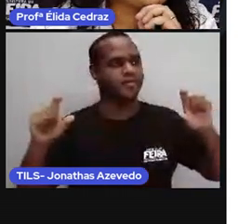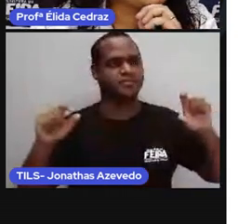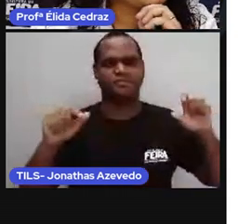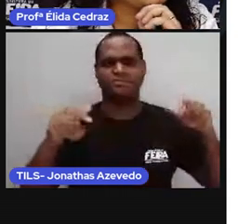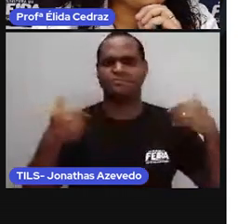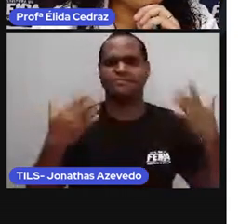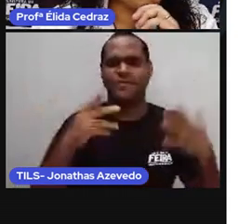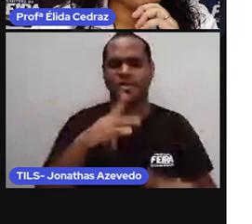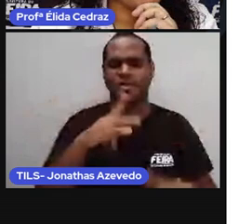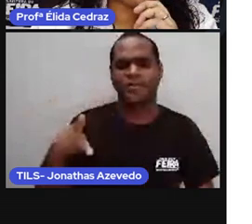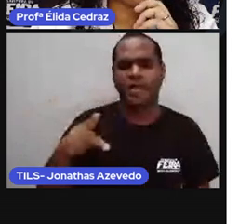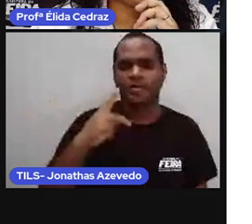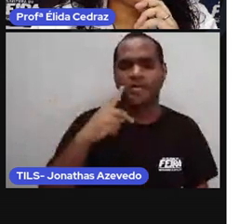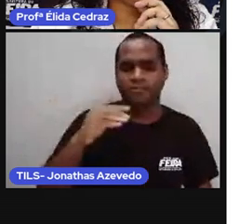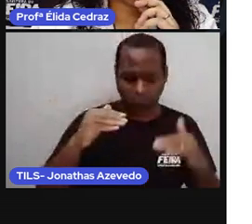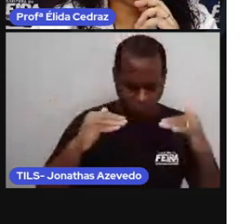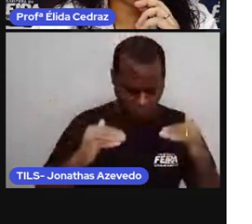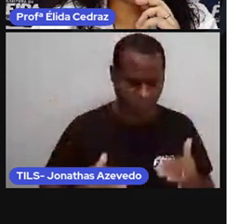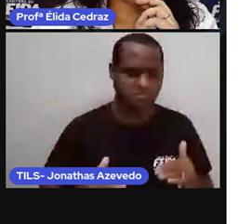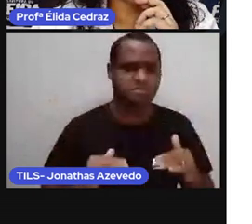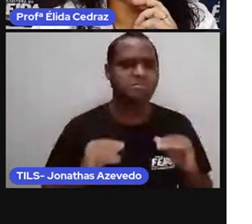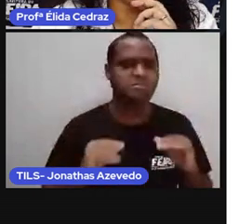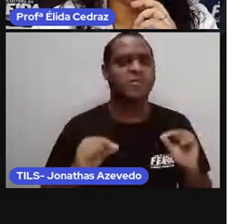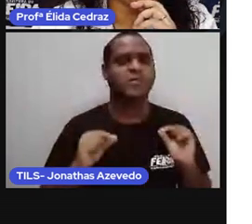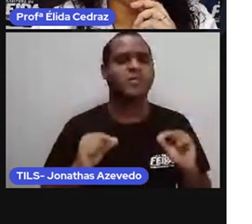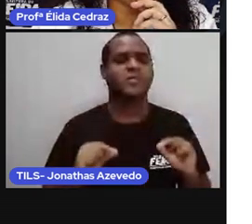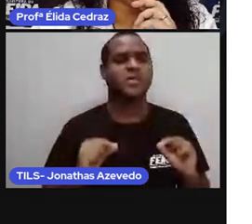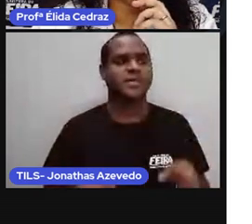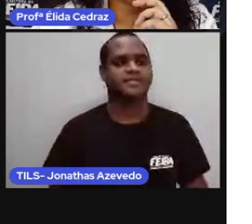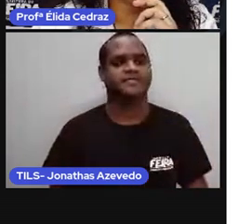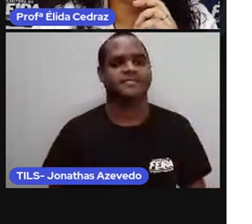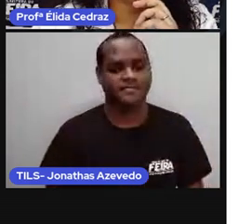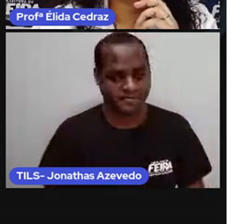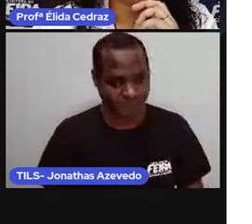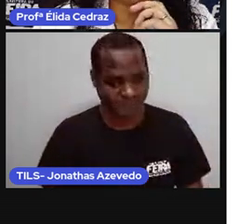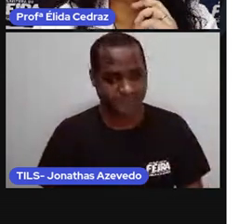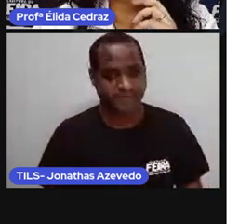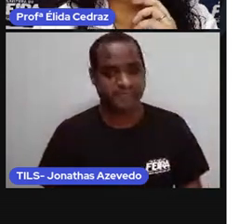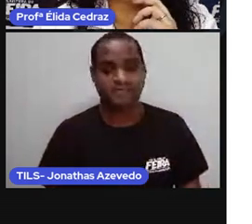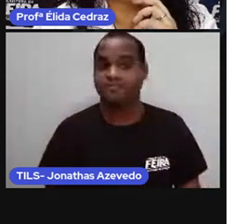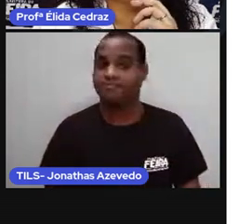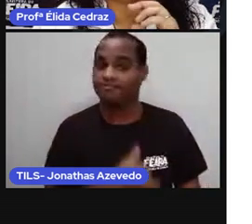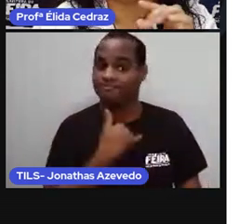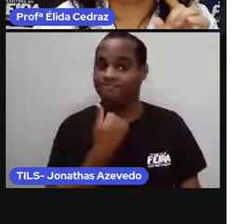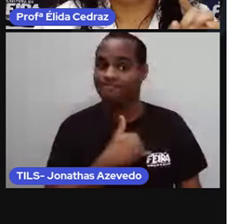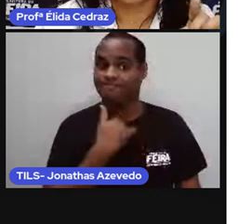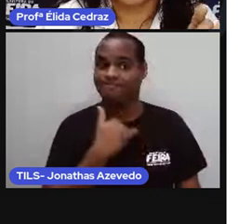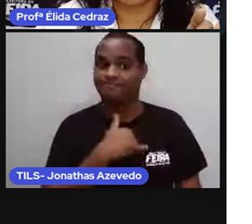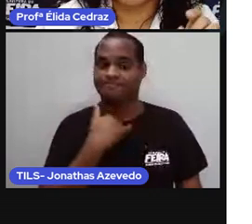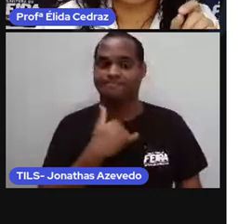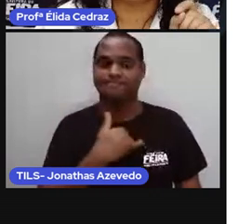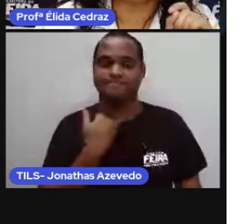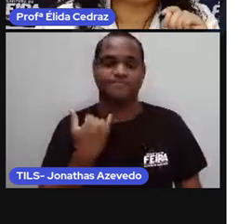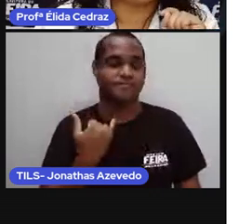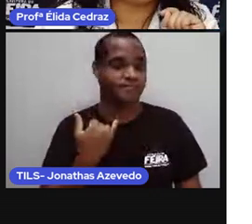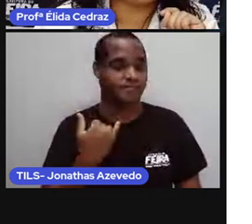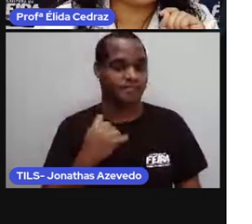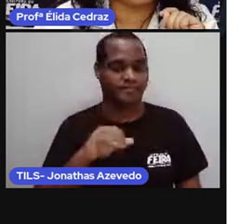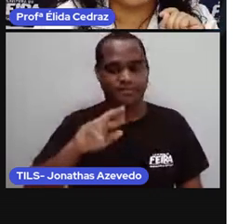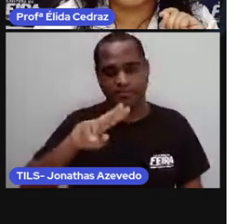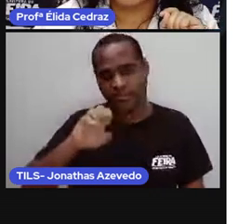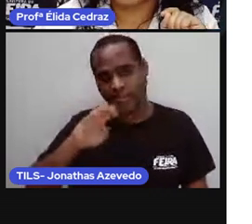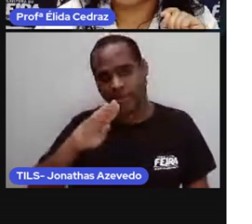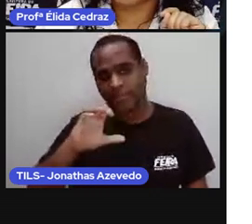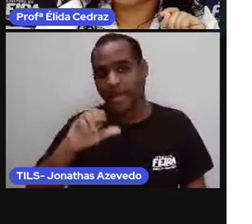a Hélida. E embaixo vai ter o quê? A idade. Rebeca aos seis